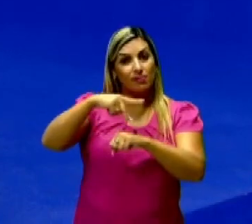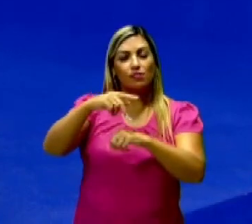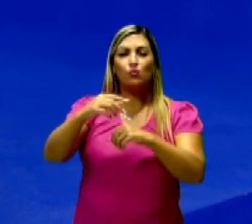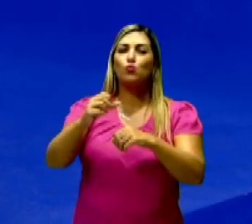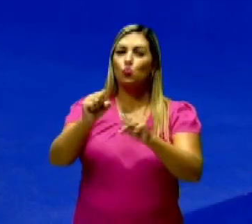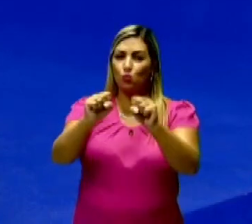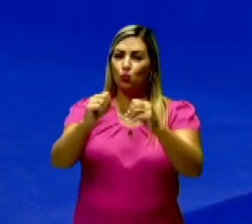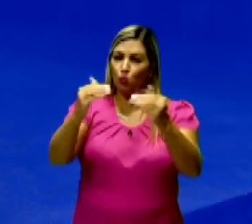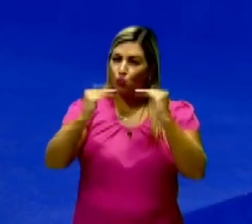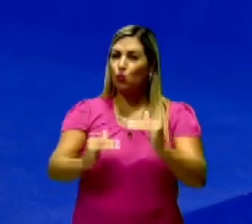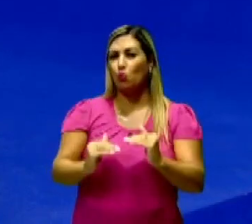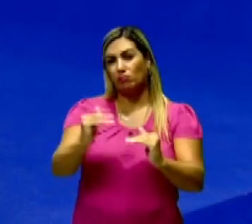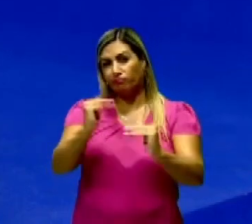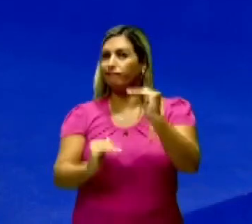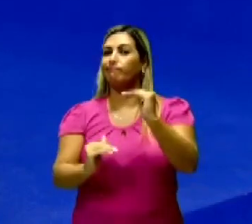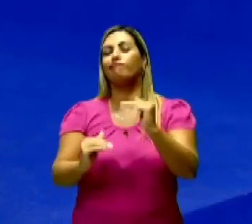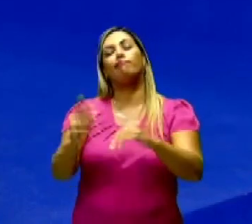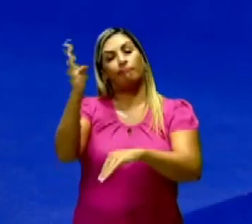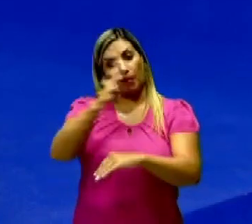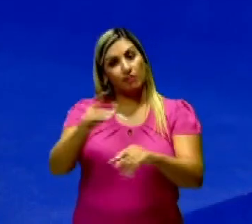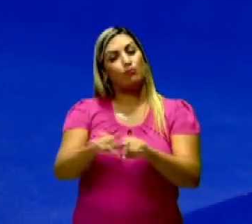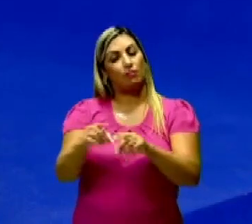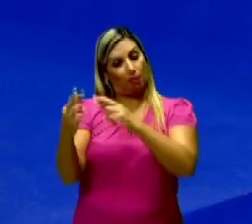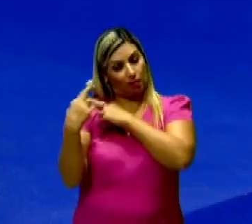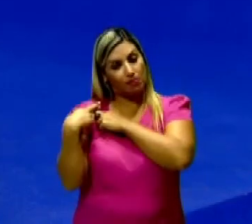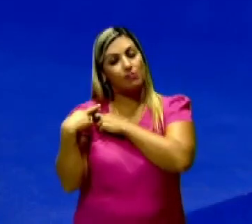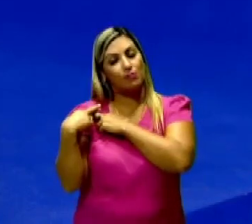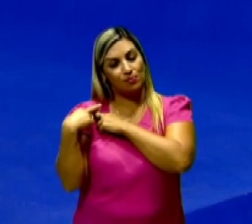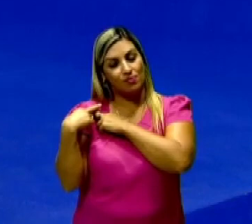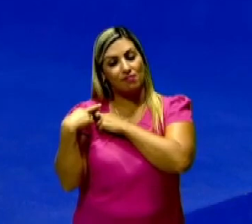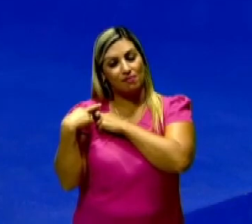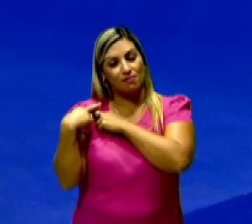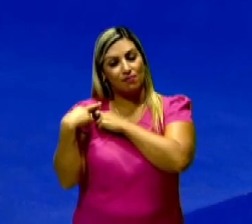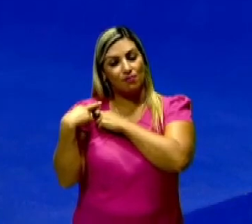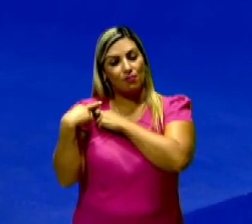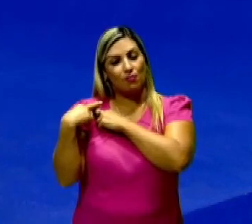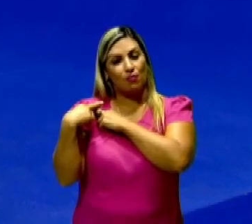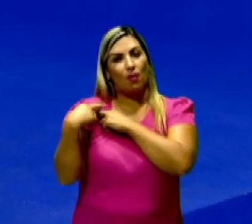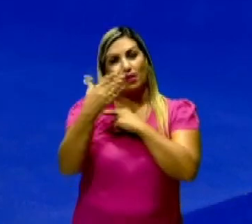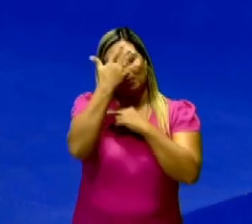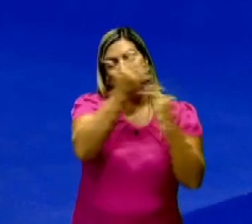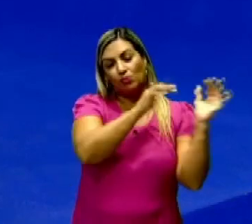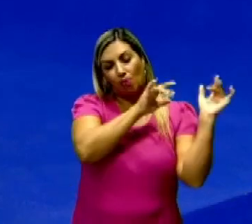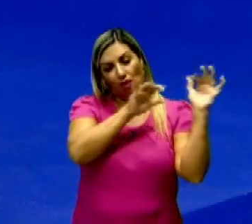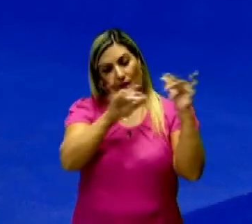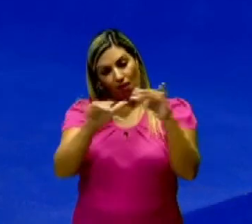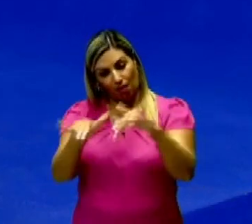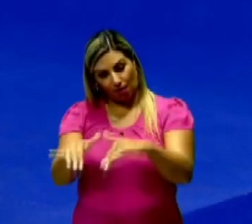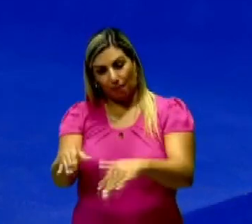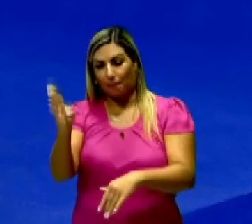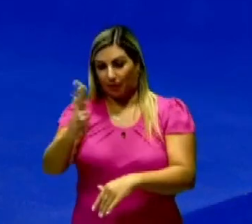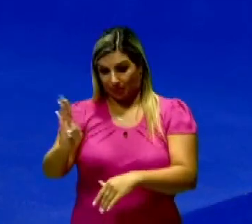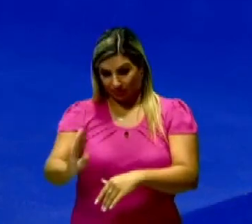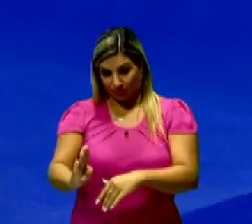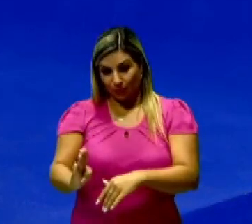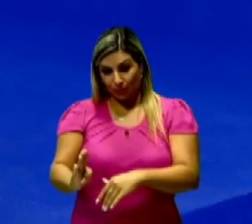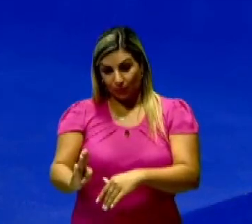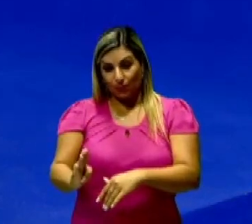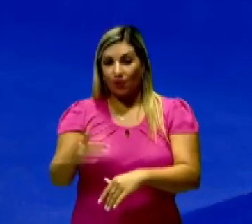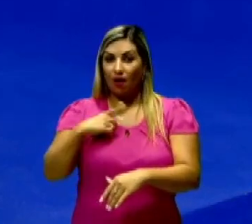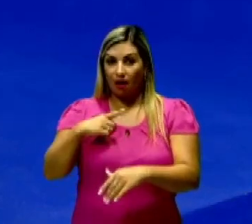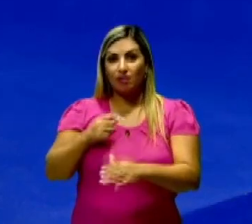subdesenvolvidos. Então, o Brasil também foi responsável por trazer essas pessoas para cá, tá? E